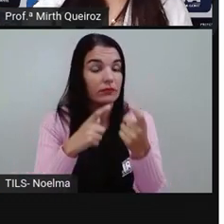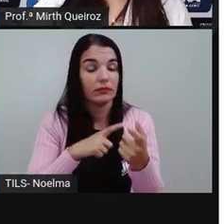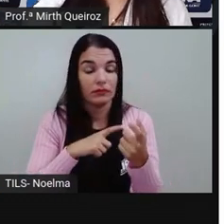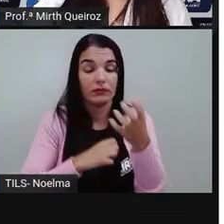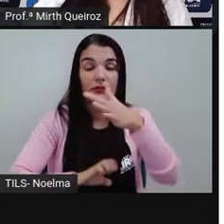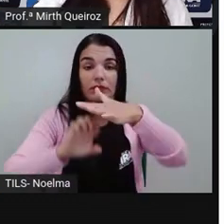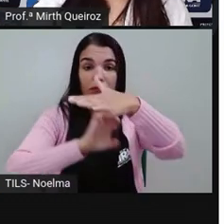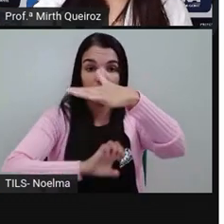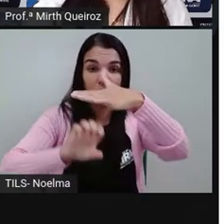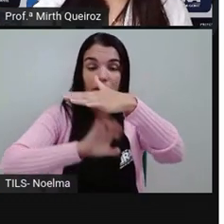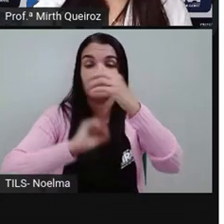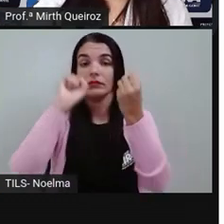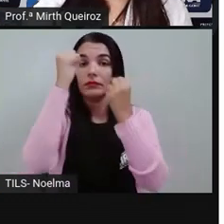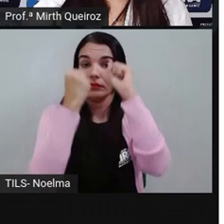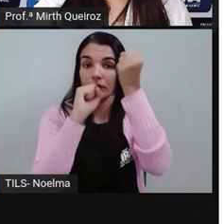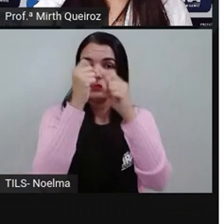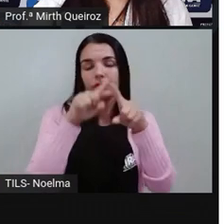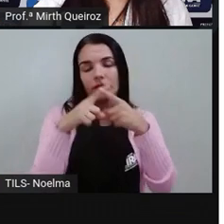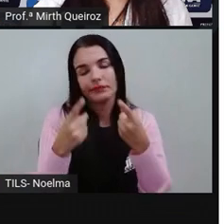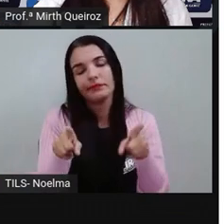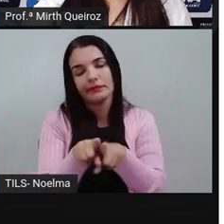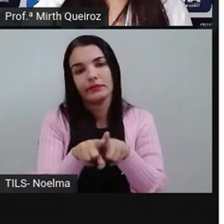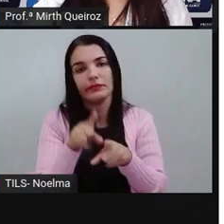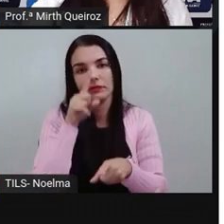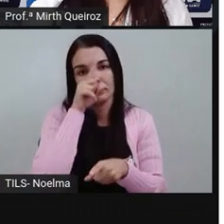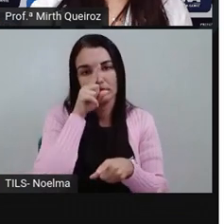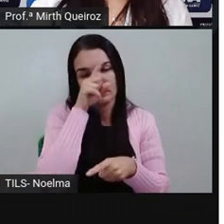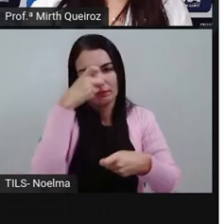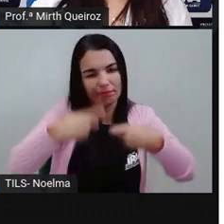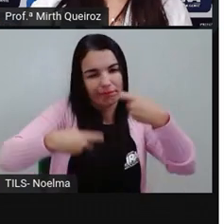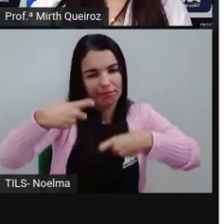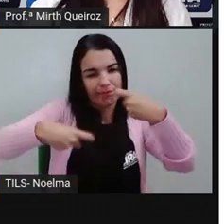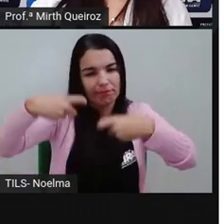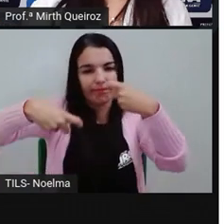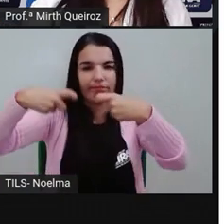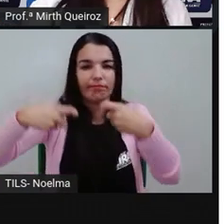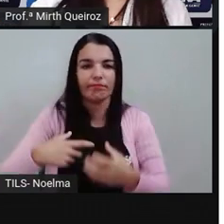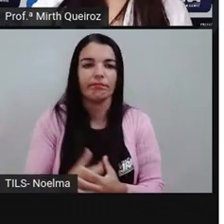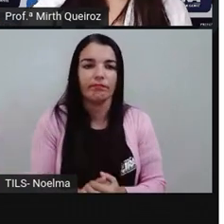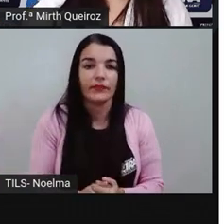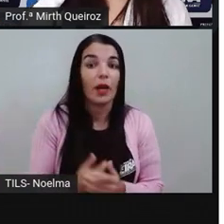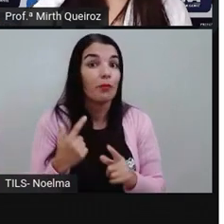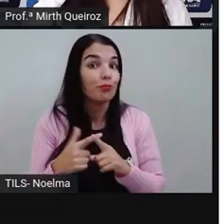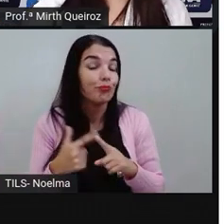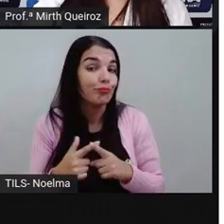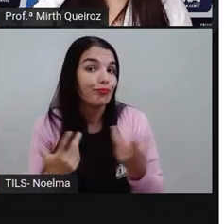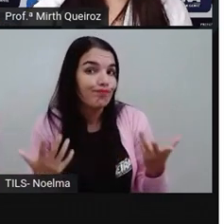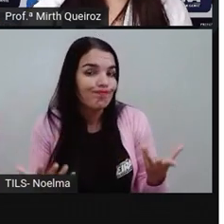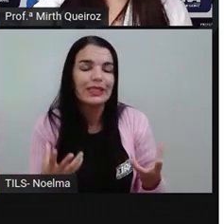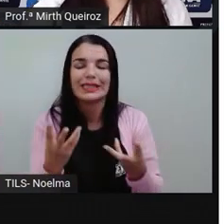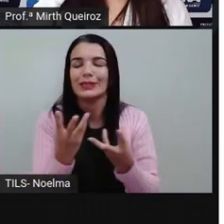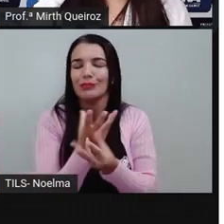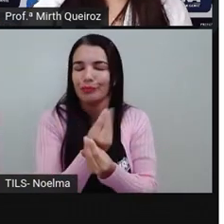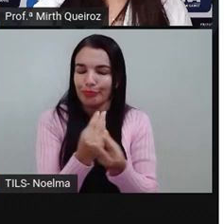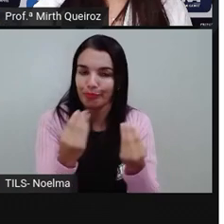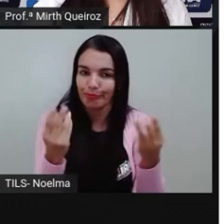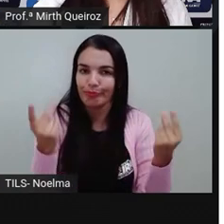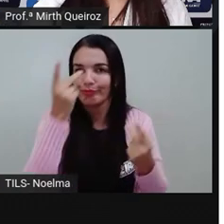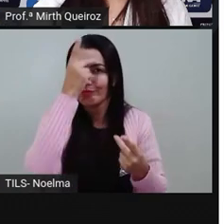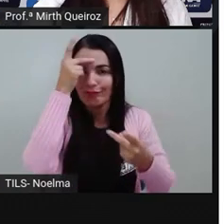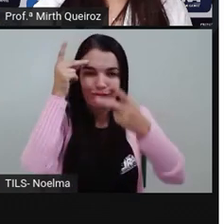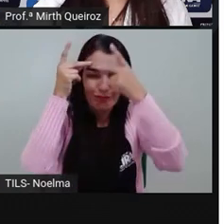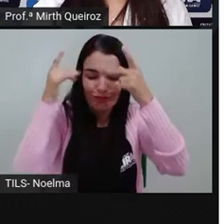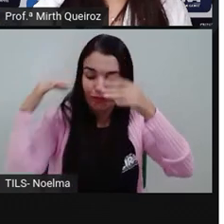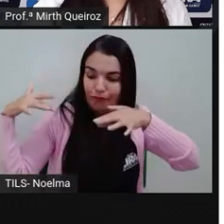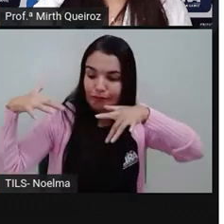industriais, porém, também é uma região mais violenta. Justamente pela quantidade de pessoas, né? Que